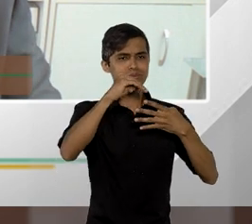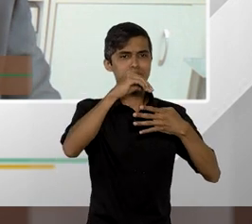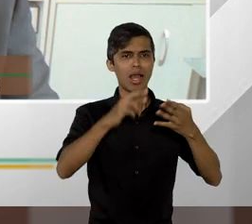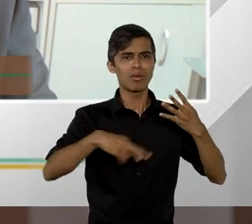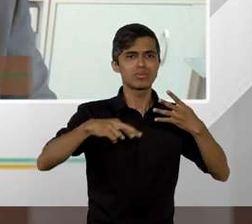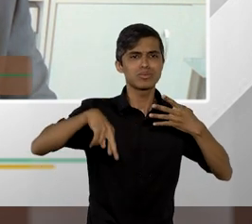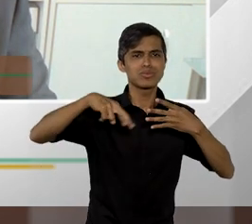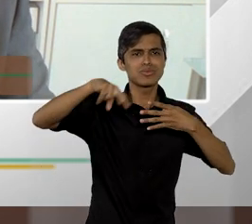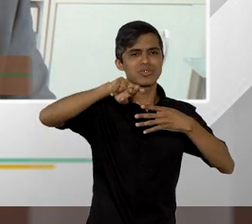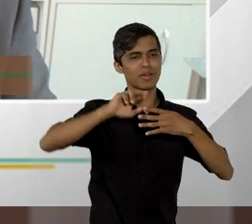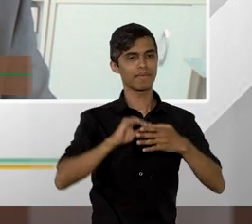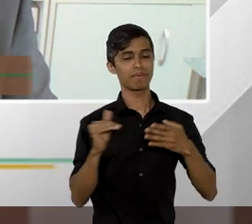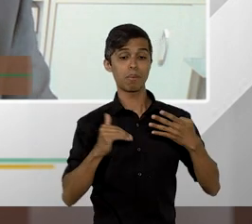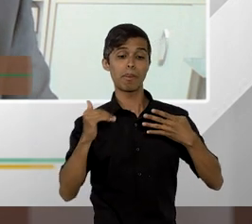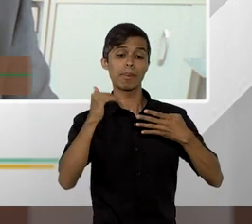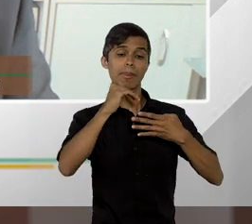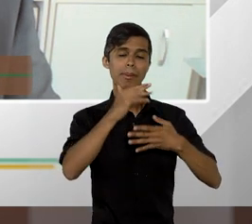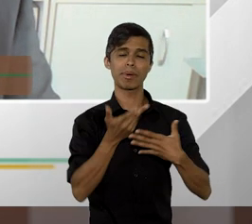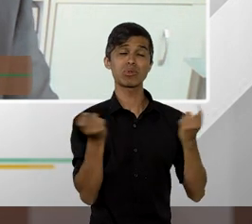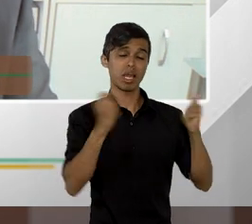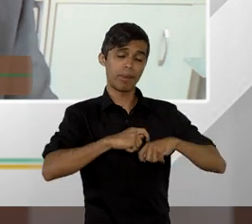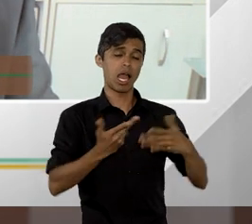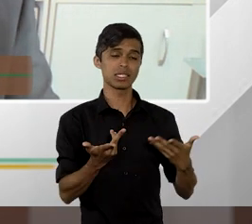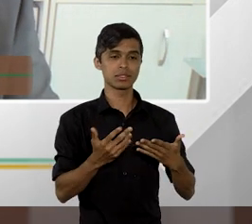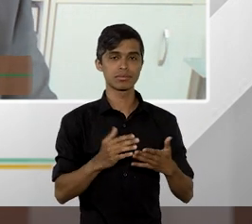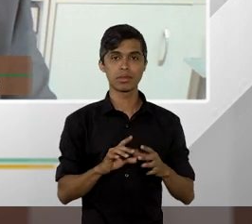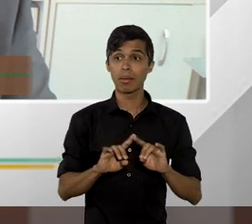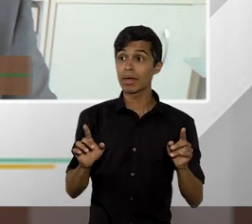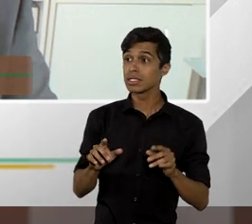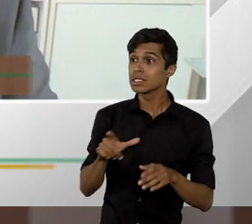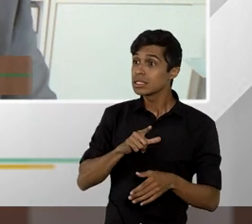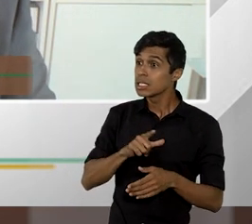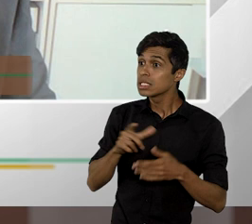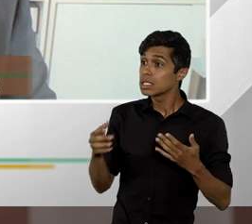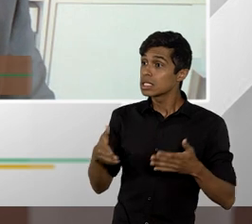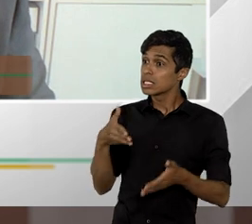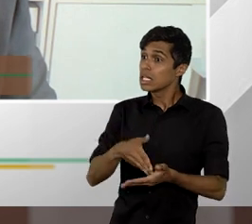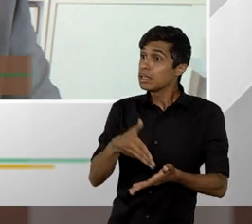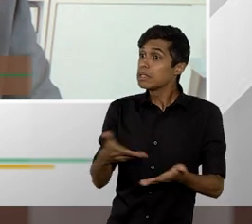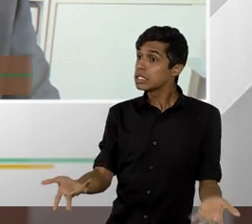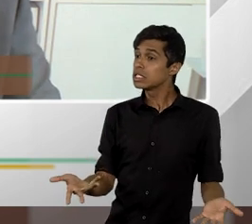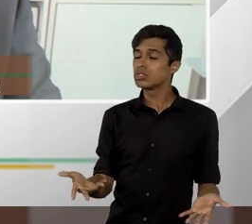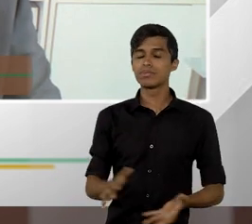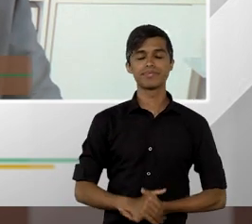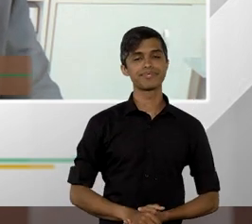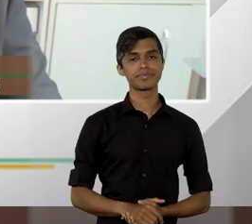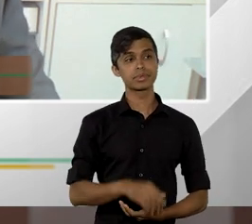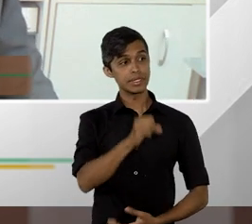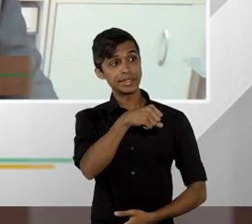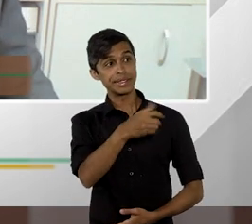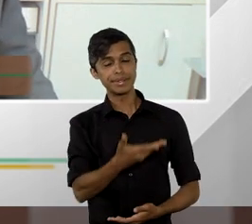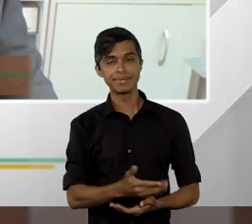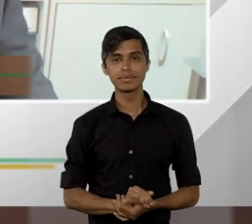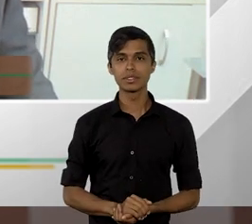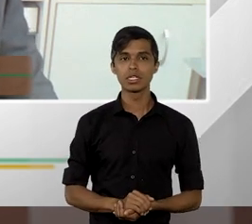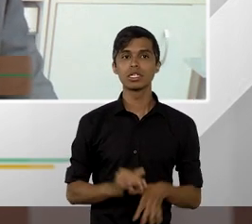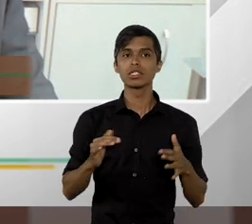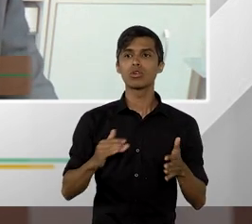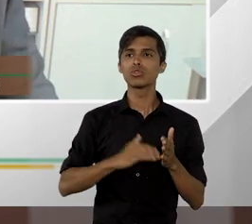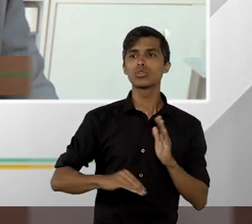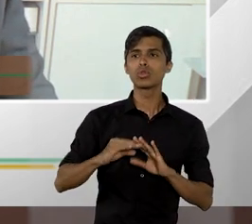até, Paulo, de um acesso ilimitado. De um acesso ilimitado. Exatamente. E aí a gente alia isso à